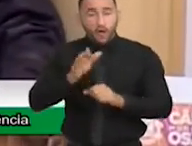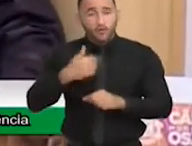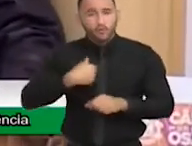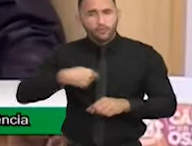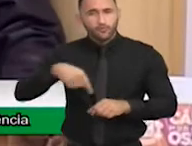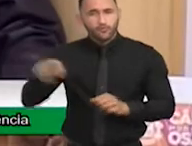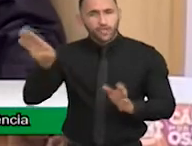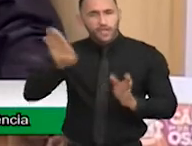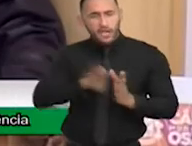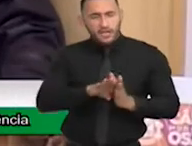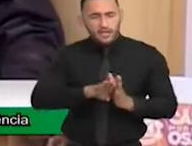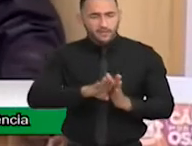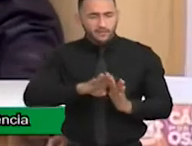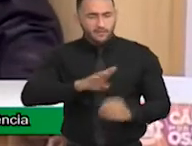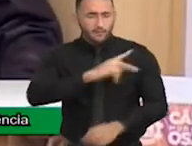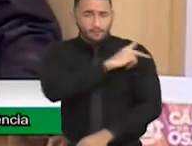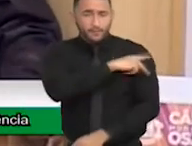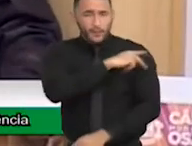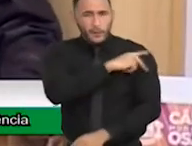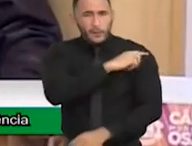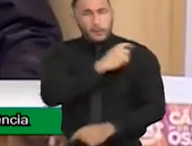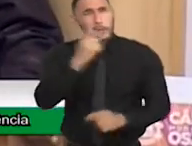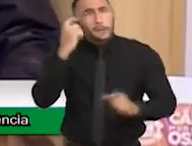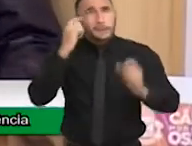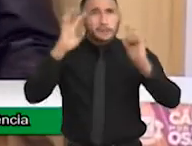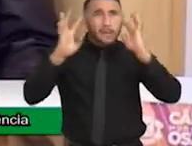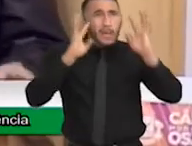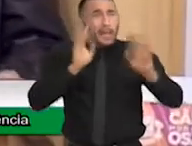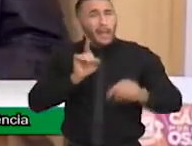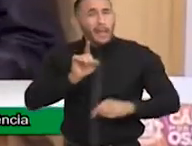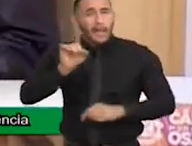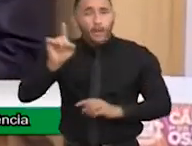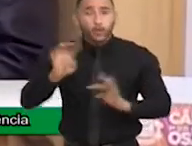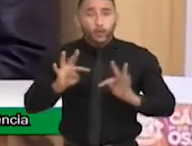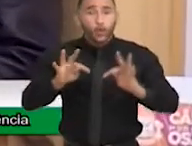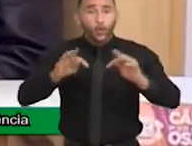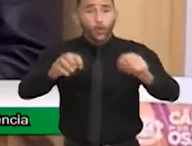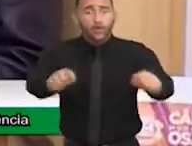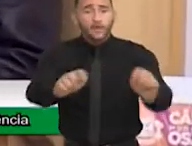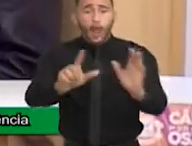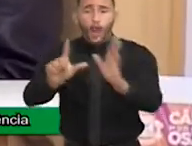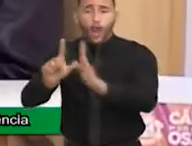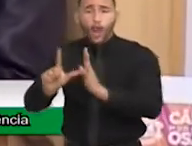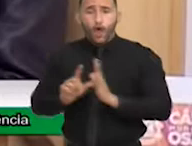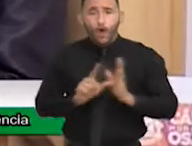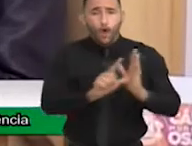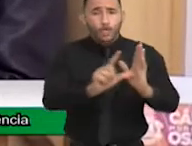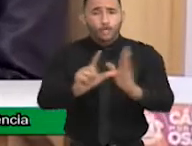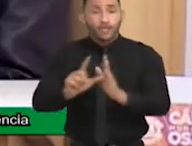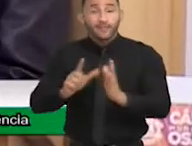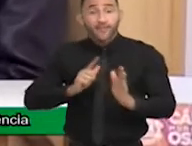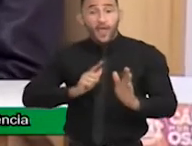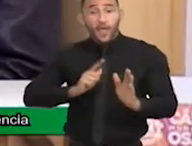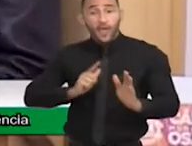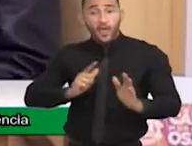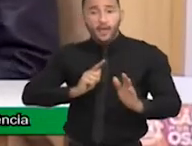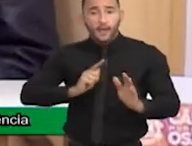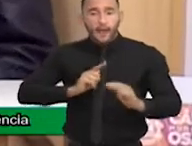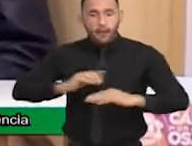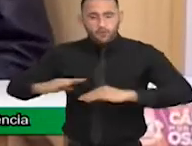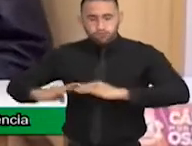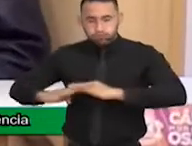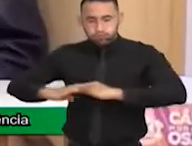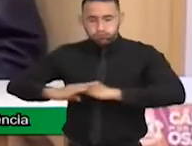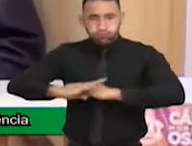vi uma coisa que me deixou abismado e me fez refletir. Lá em Teresina, todos os comércios têm a rampa de acesso para a pessoa com deficiência.